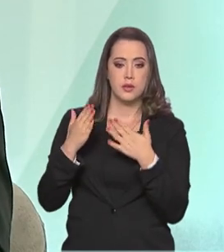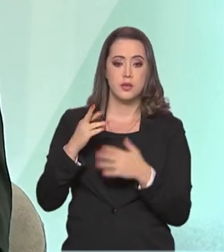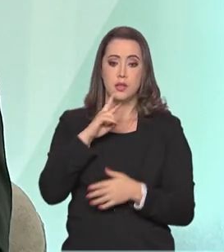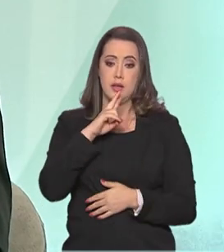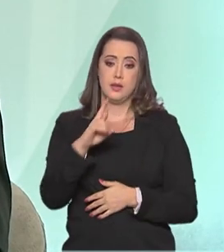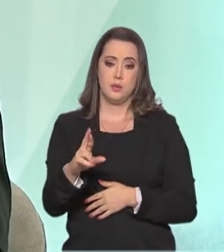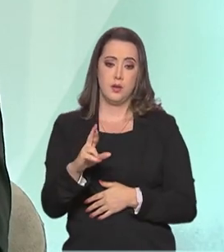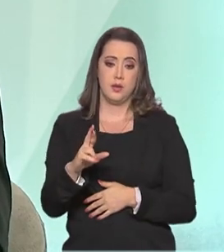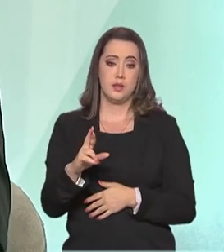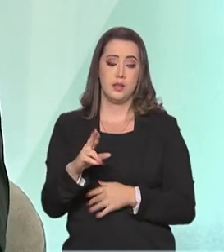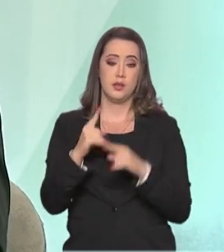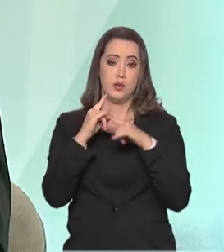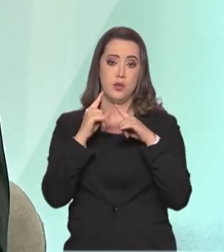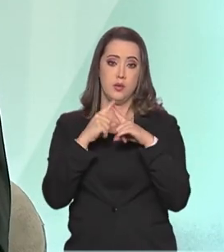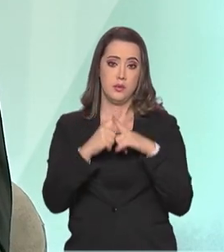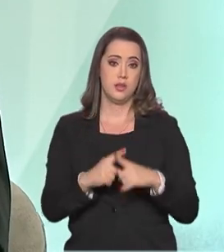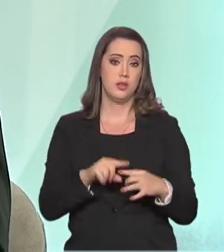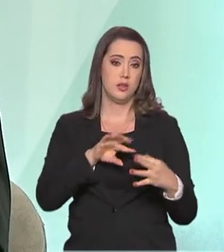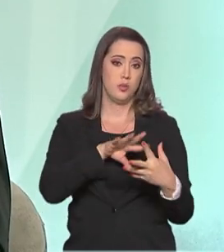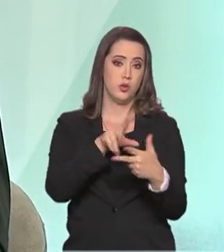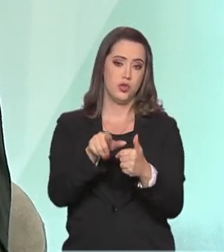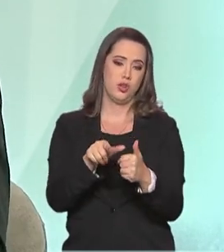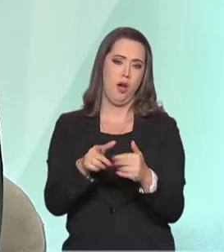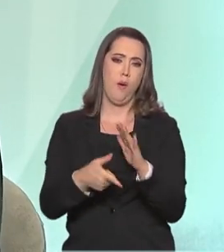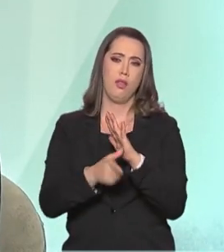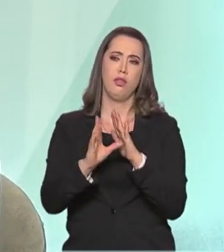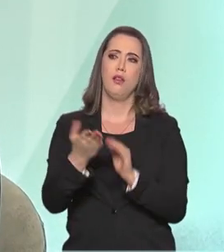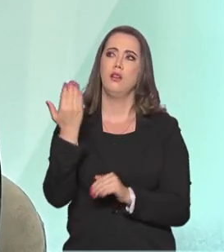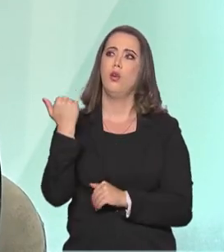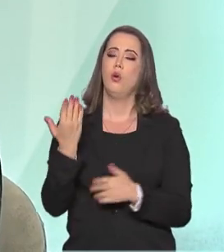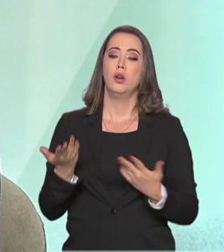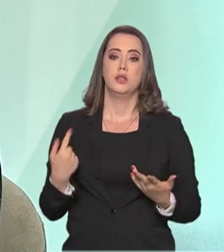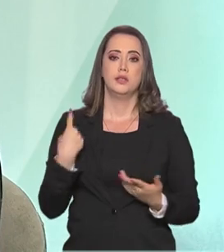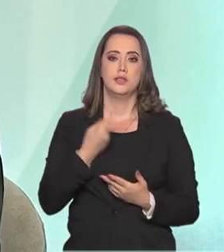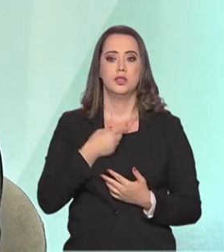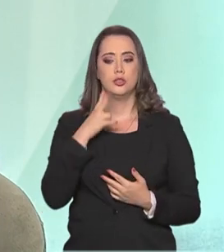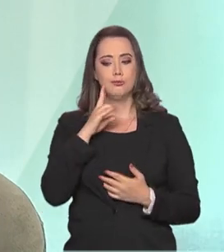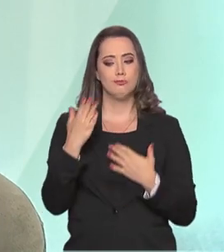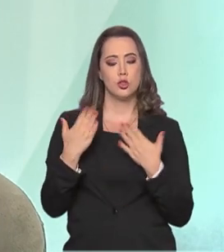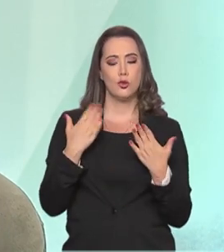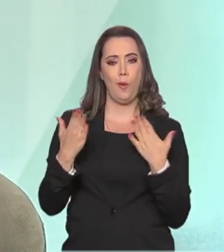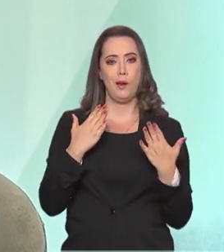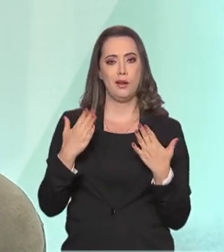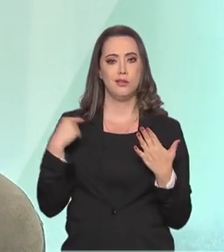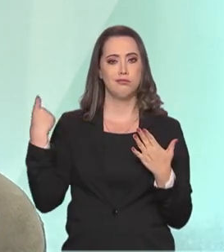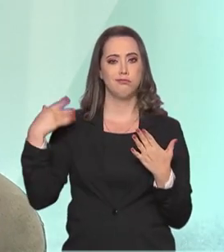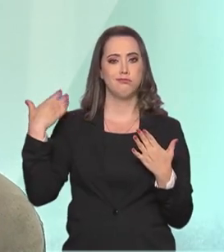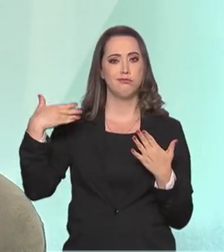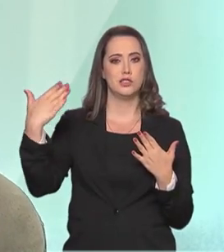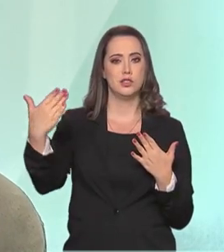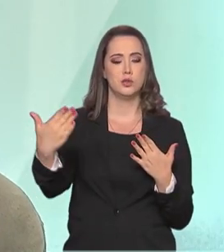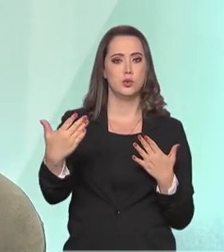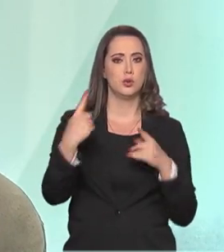resultados do campeonato mundial anteriores à Olimpíada. E se a gente colocar no papel, os últimos campeonatos mundiais, de fato, das